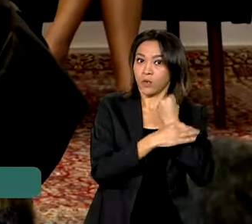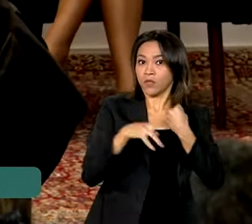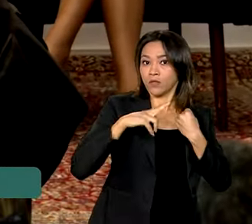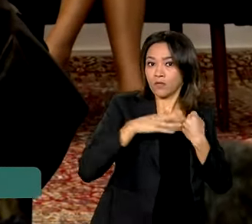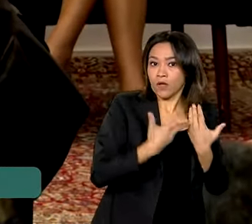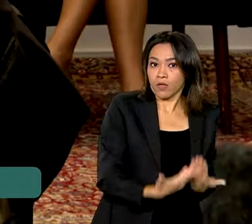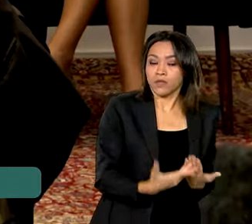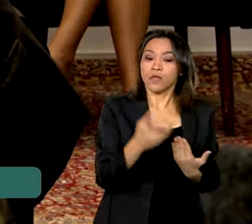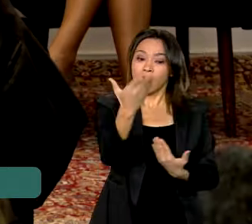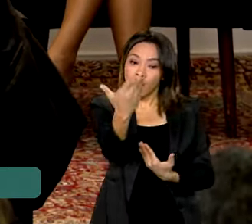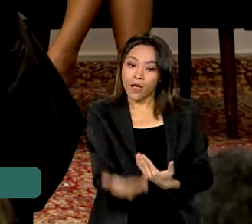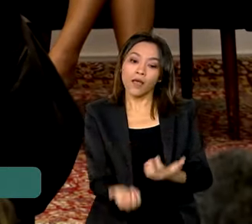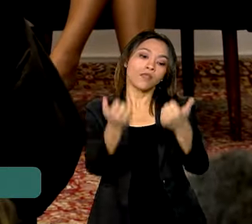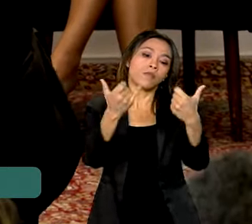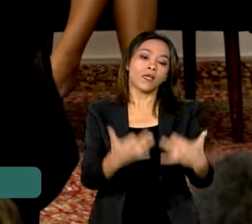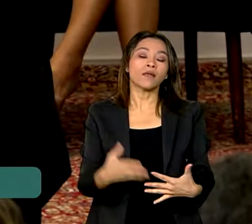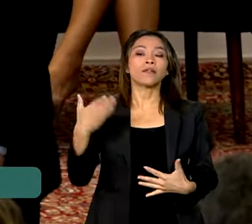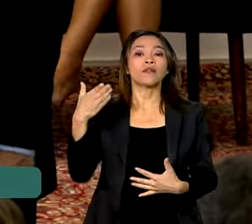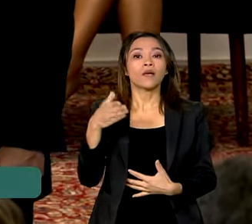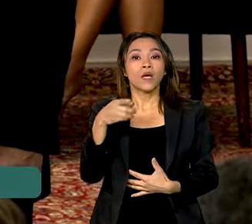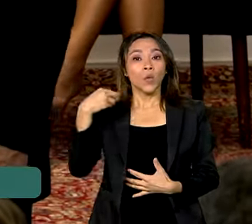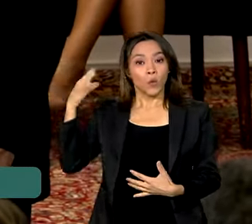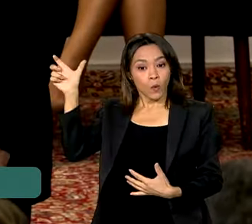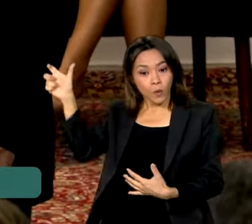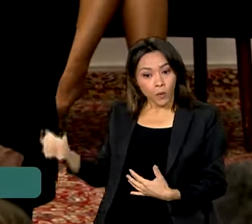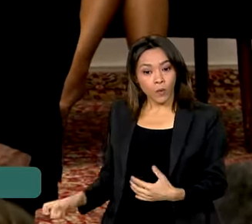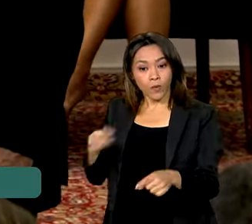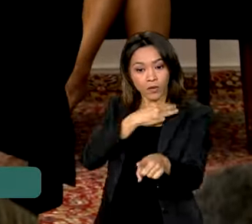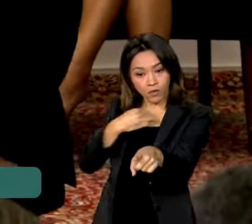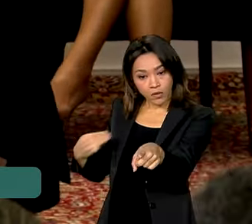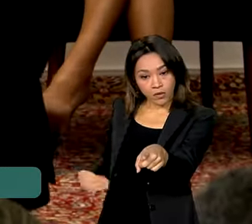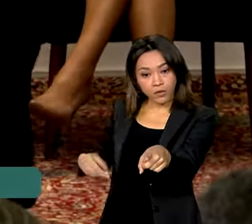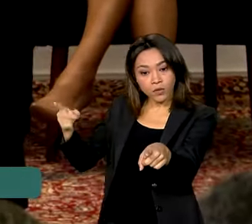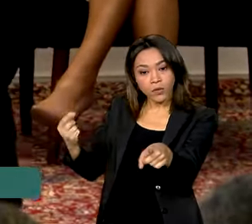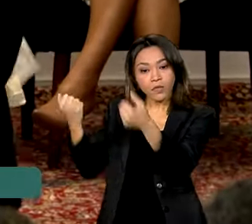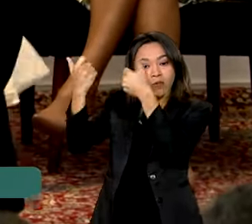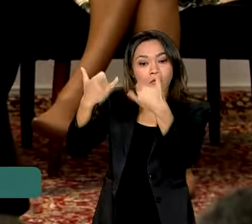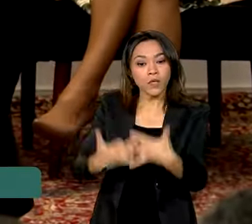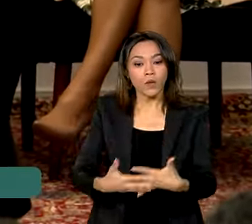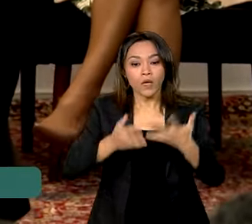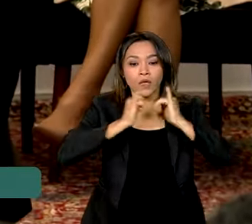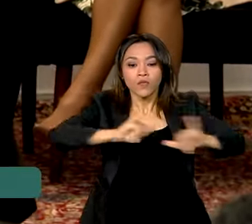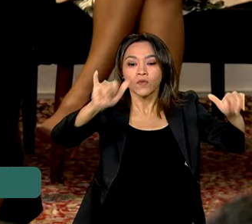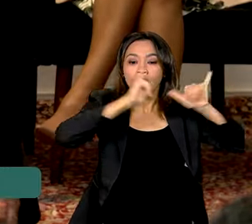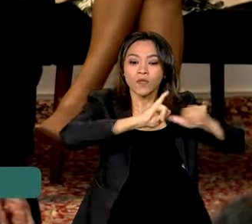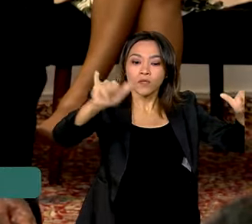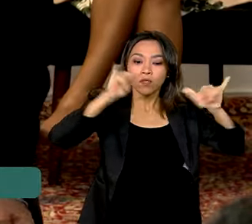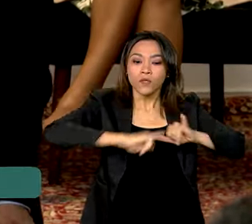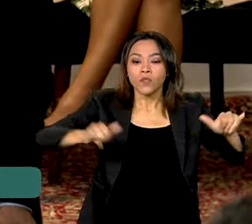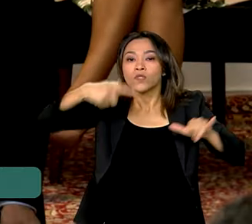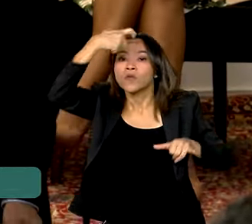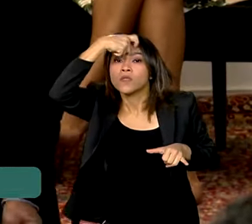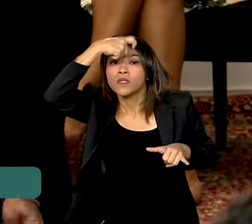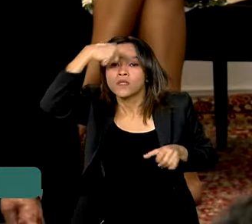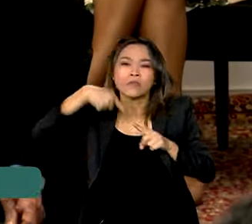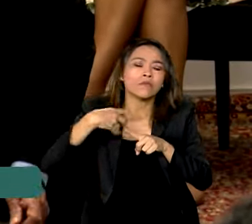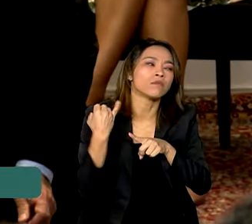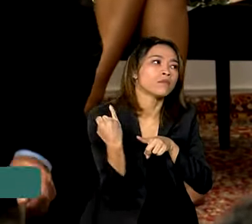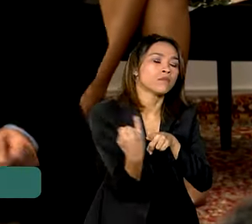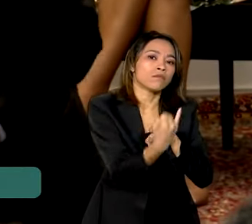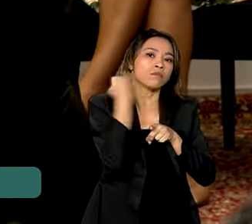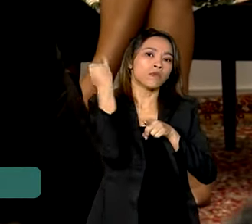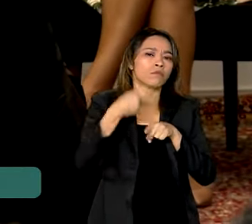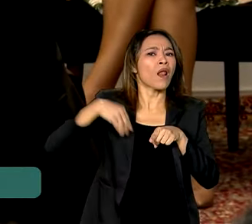de acidentes do trabalho, o ministro do Trabalho e Emprego falou que as campanhas são fundamentais, mas que para